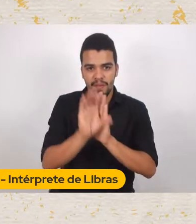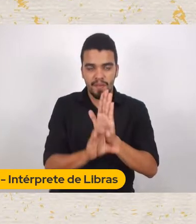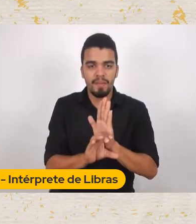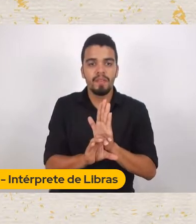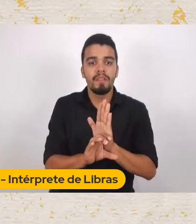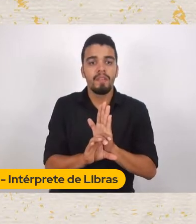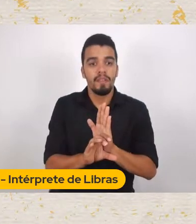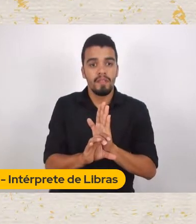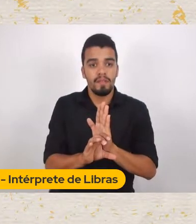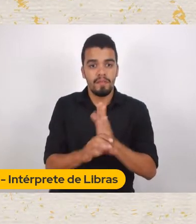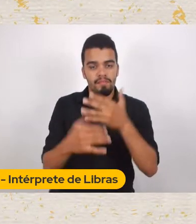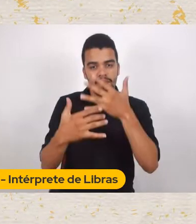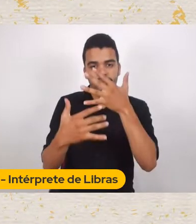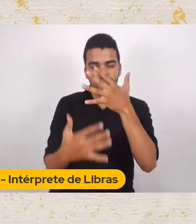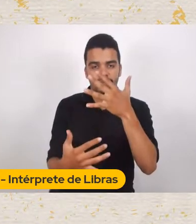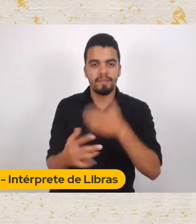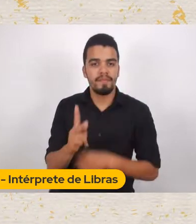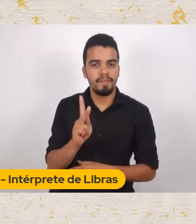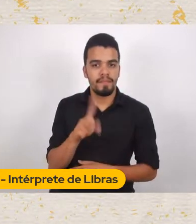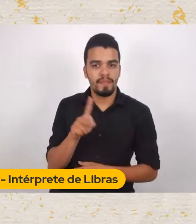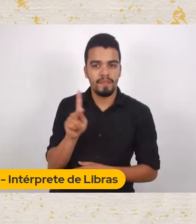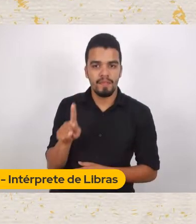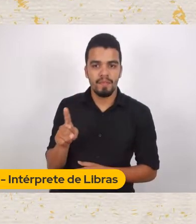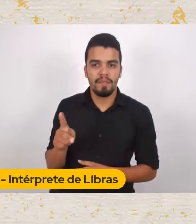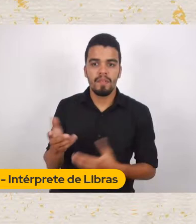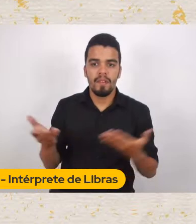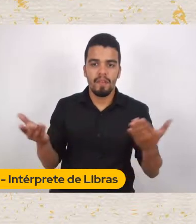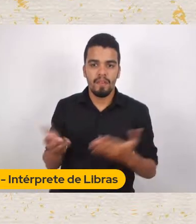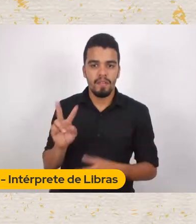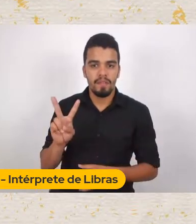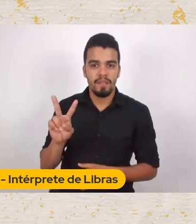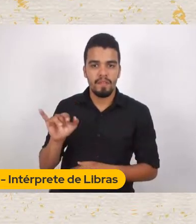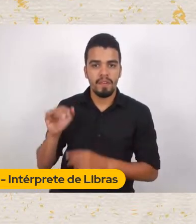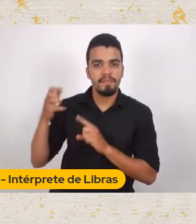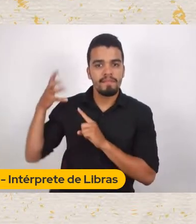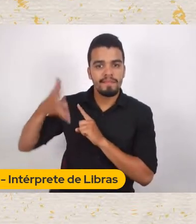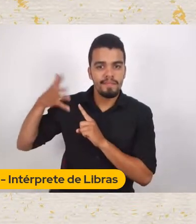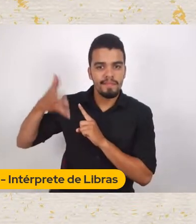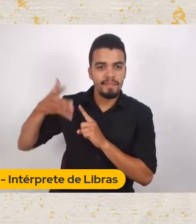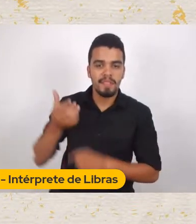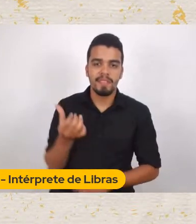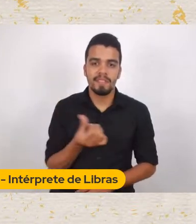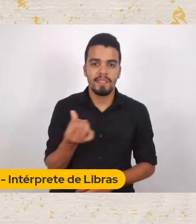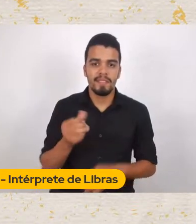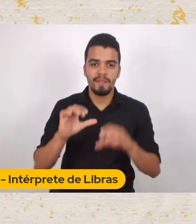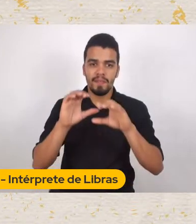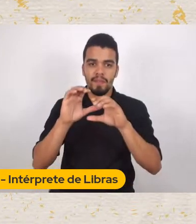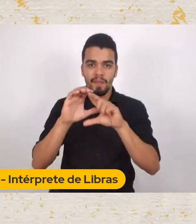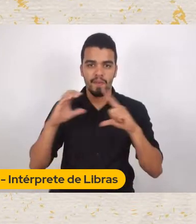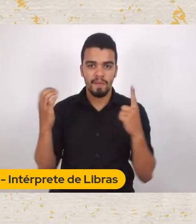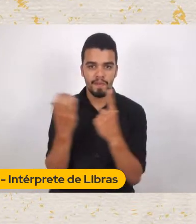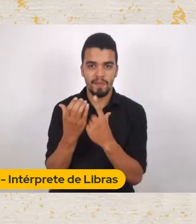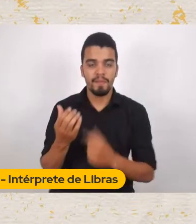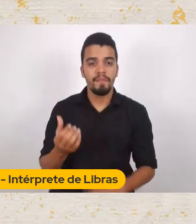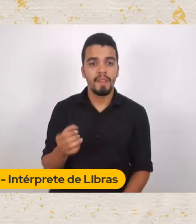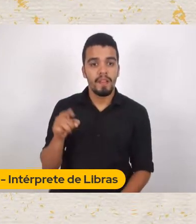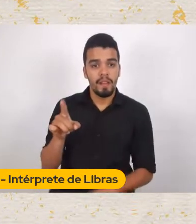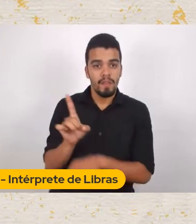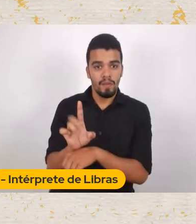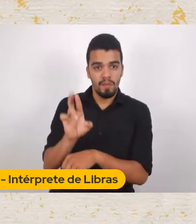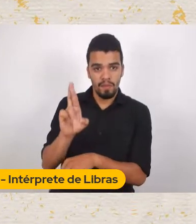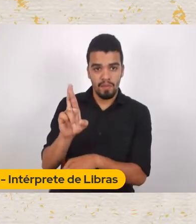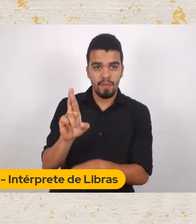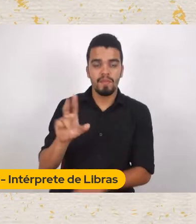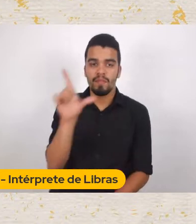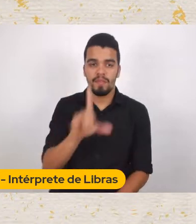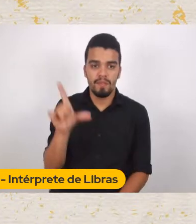Que está contribuindo com o sexto coninho O professor Daniel Conte é doutor em literatura brasileira Portuguesa e